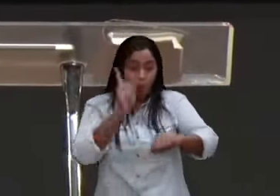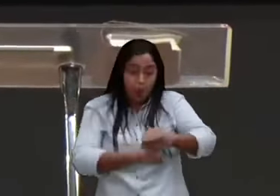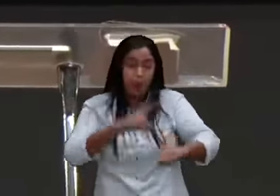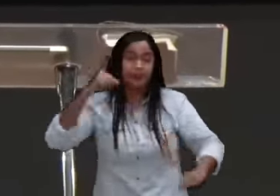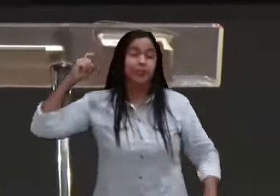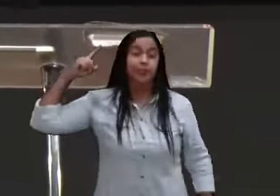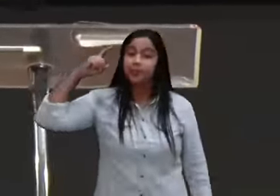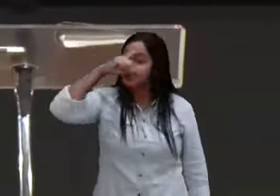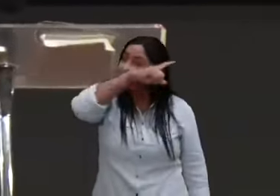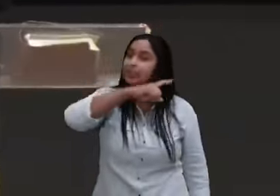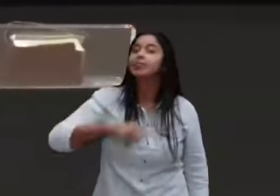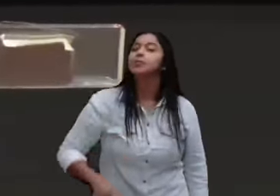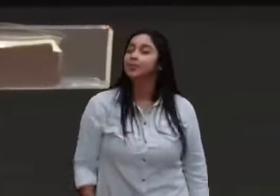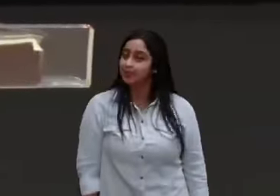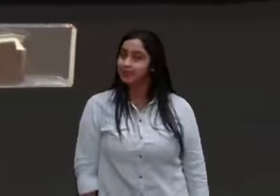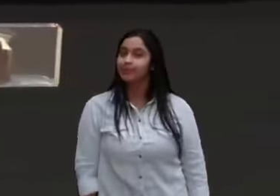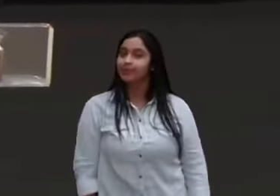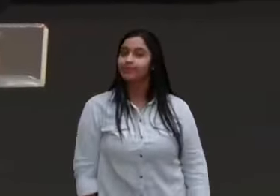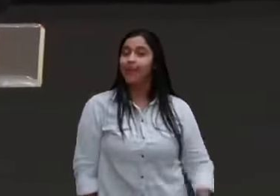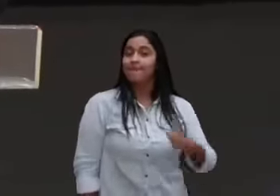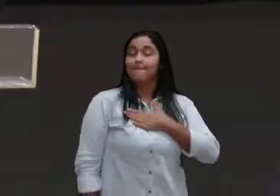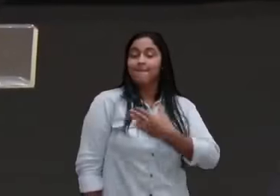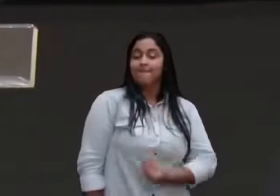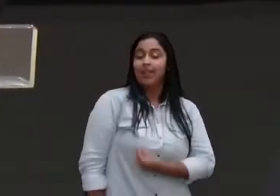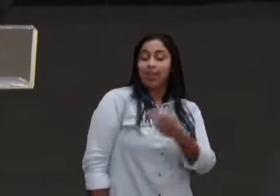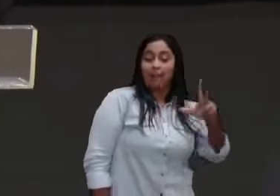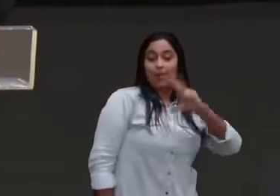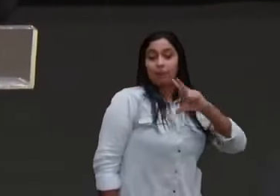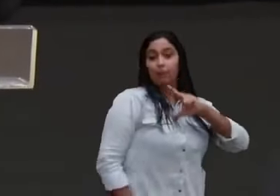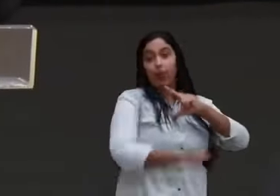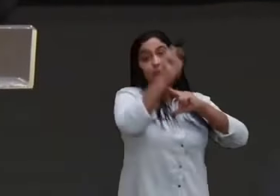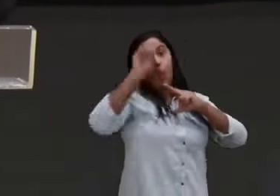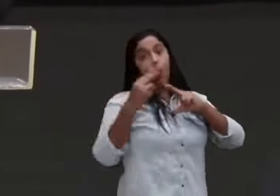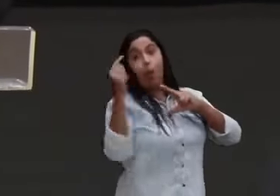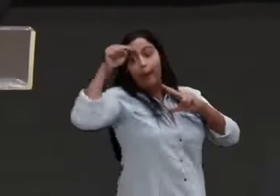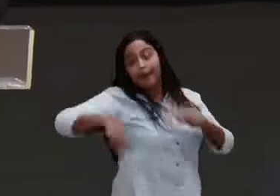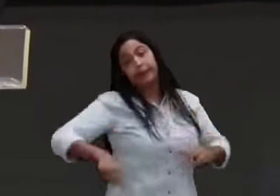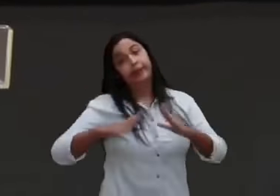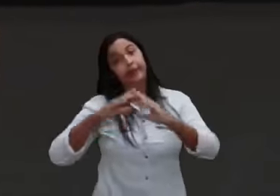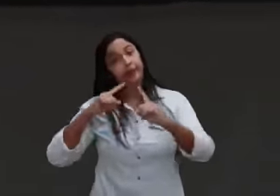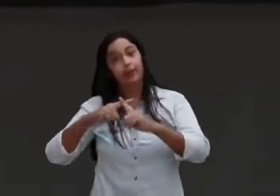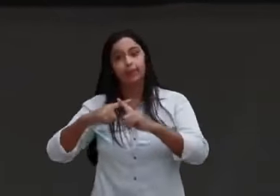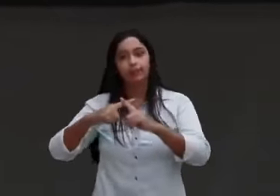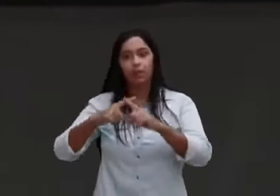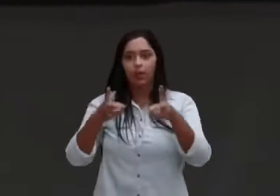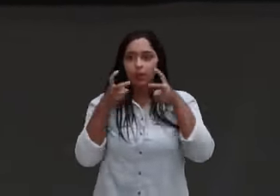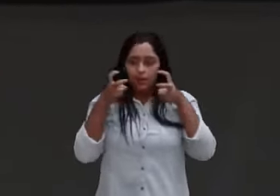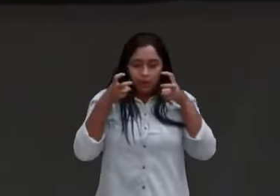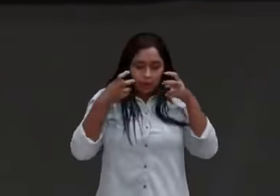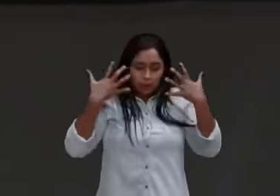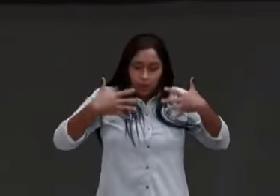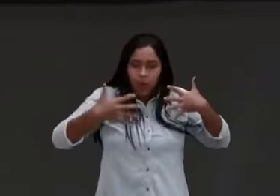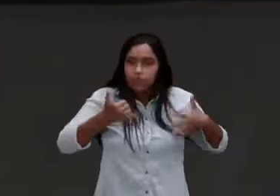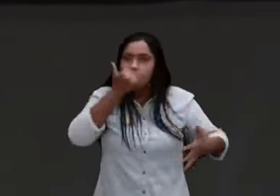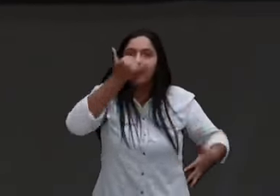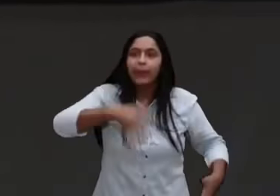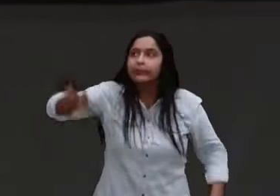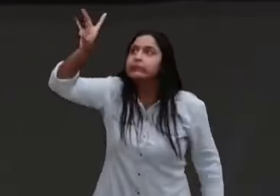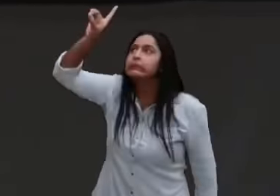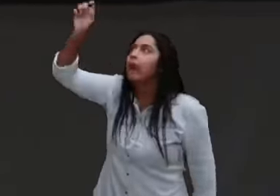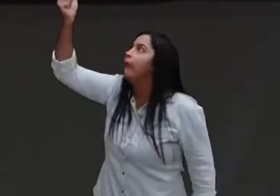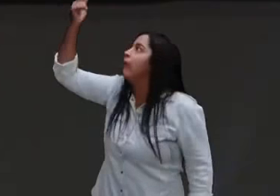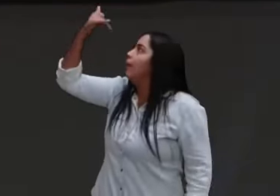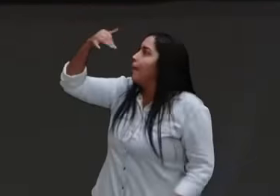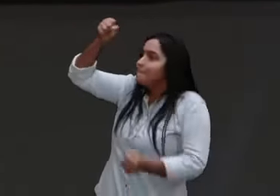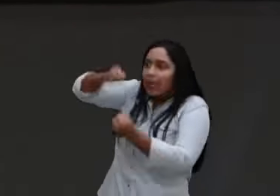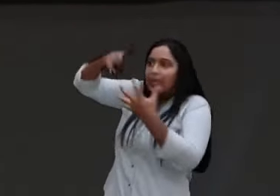de momentos complicados, na minha vida pessoal, ou na vida da igreja, em que a mão do Senhor veio, e fez um milagre, uma vez tinha